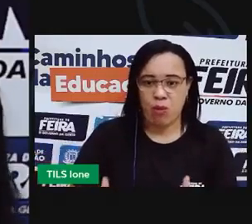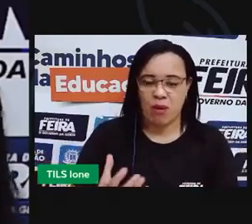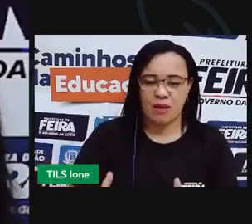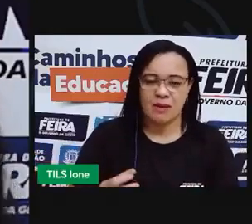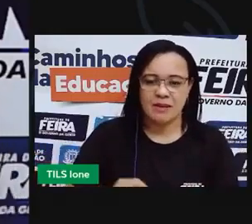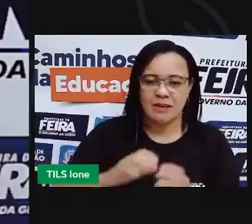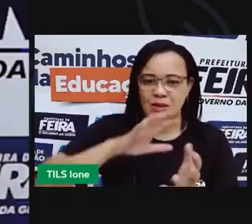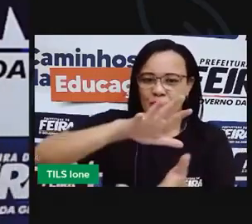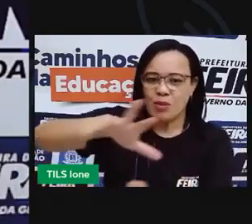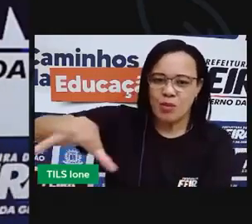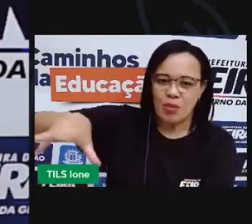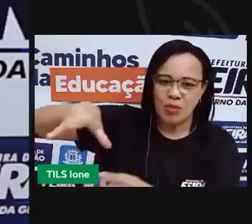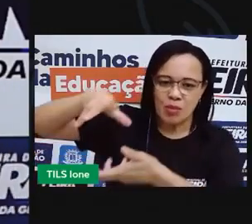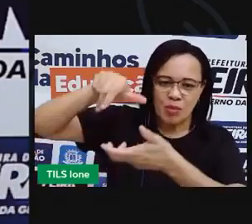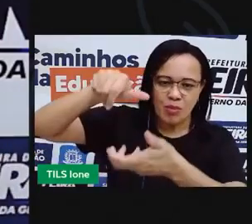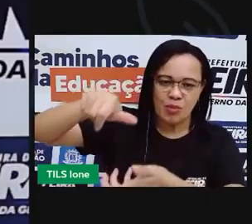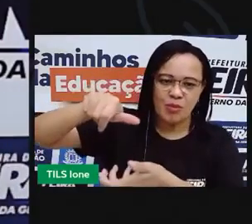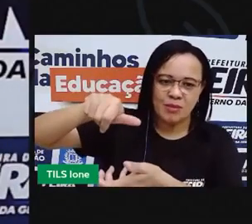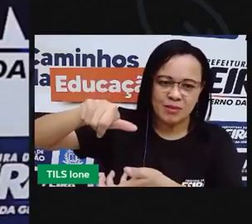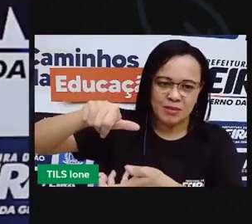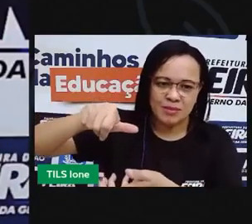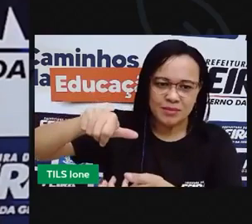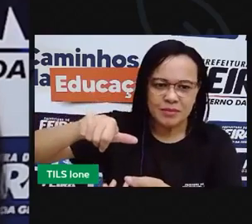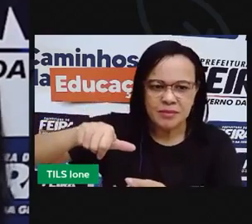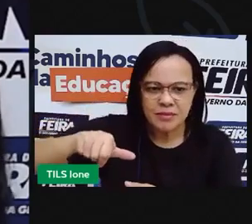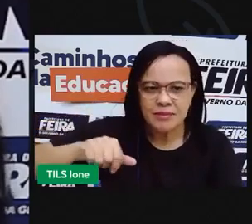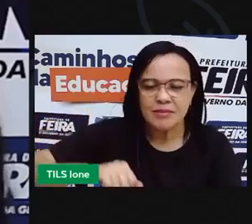O mundo inteiro é frio e quente.